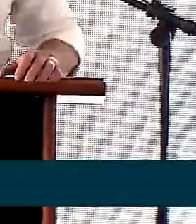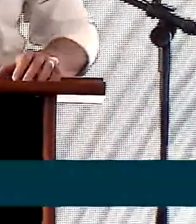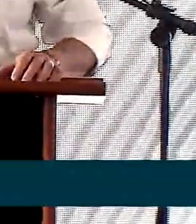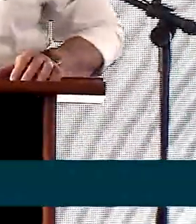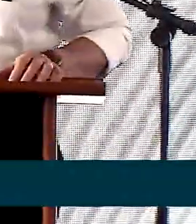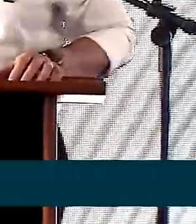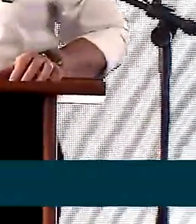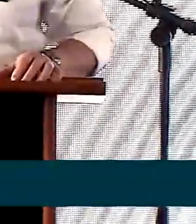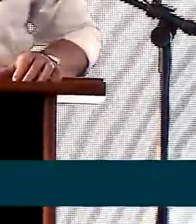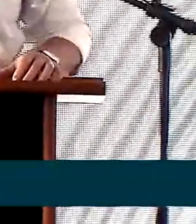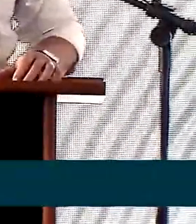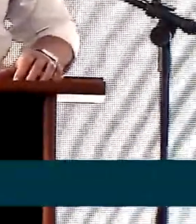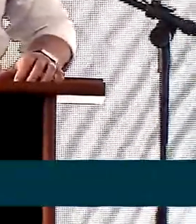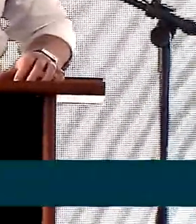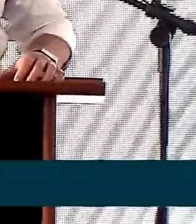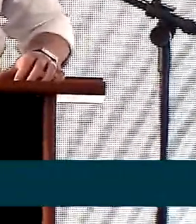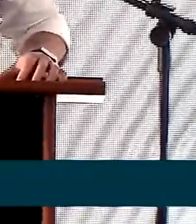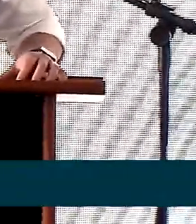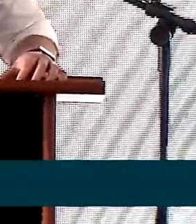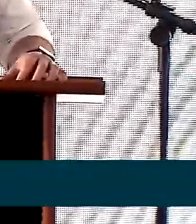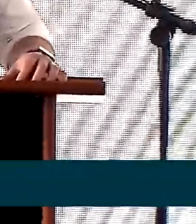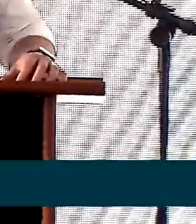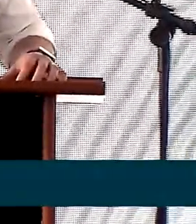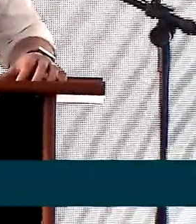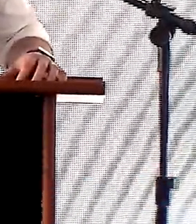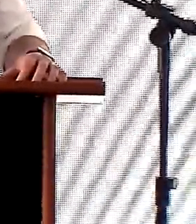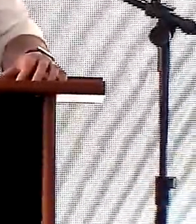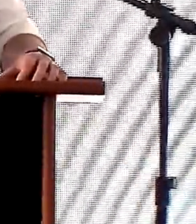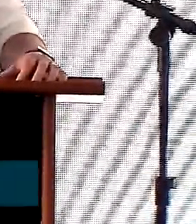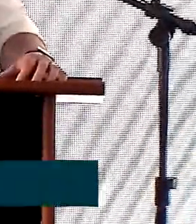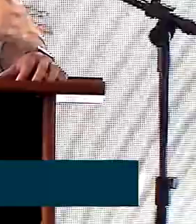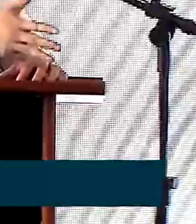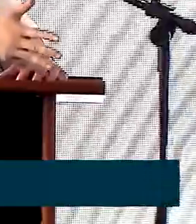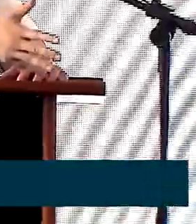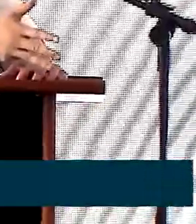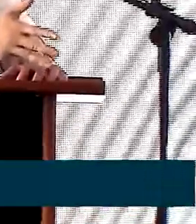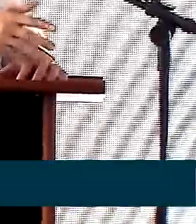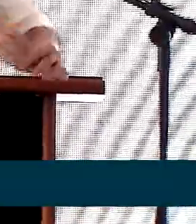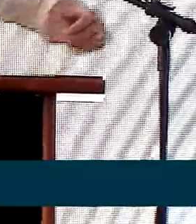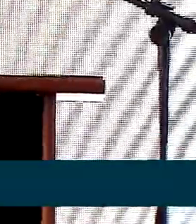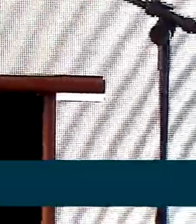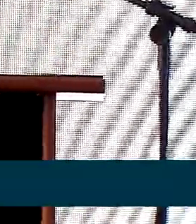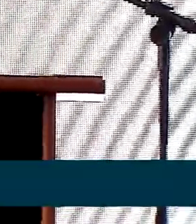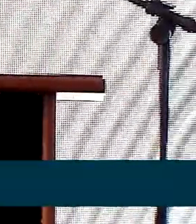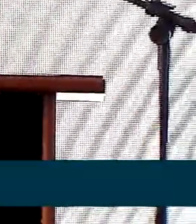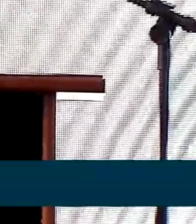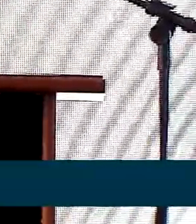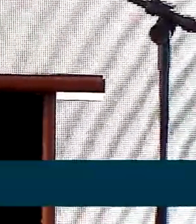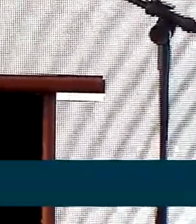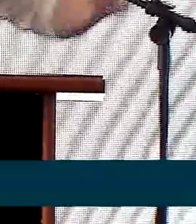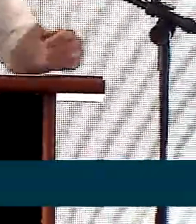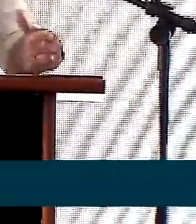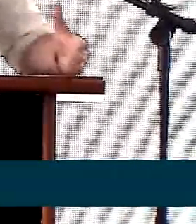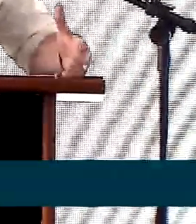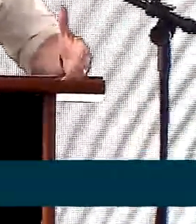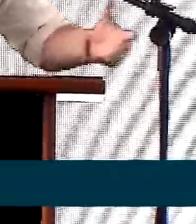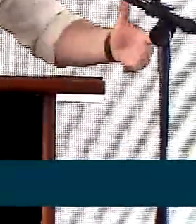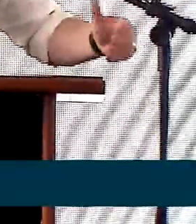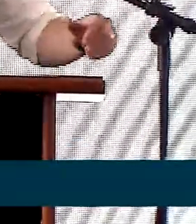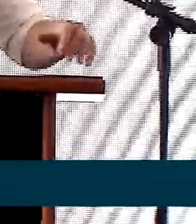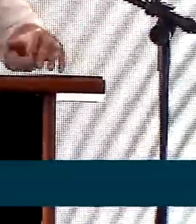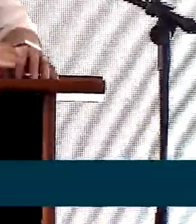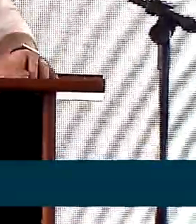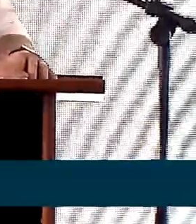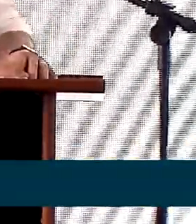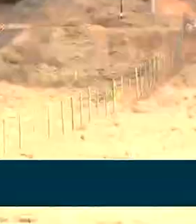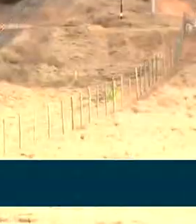envolvendo o Complexo Mineral de Caetité, a Ferrovia da Fiol e o Porto Sul, vai investir